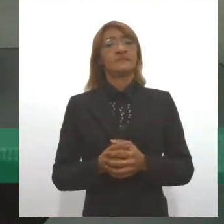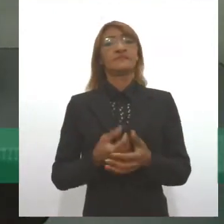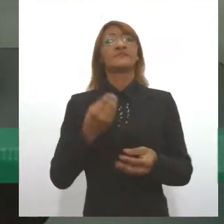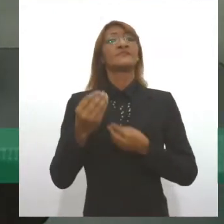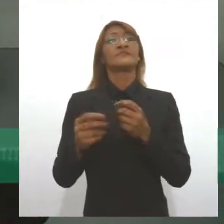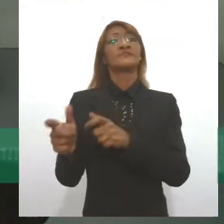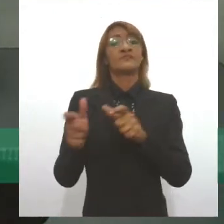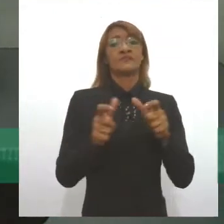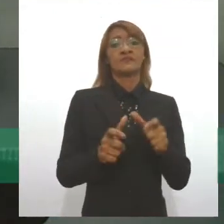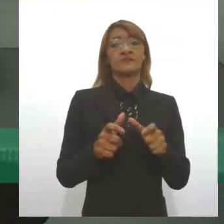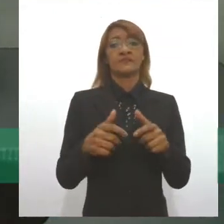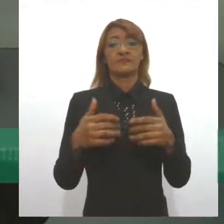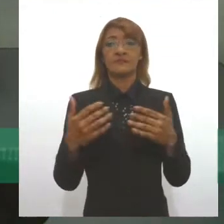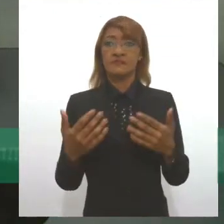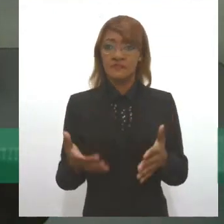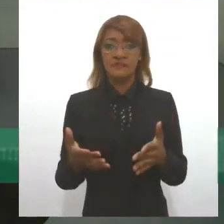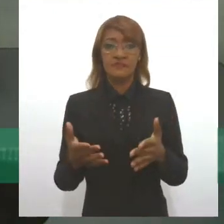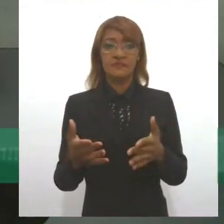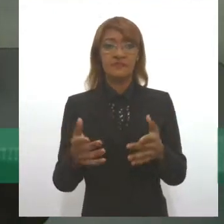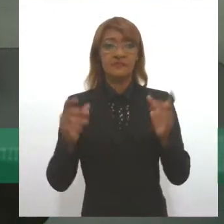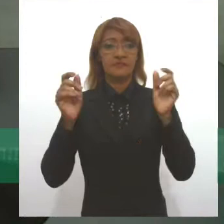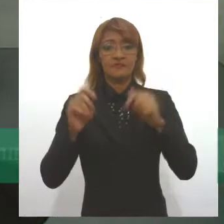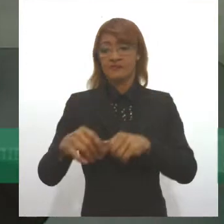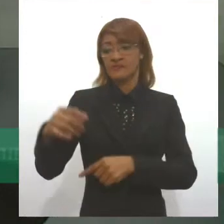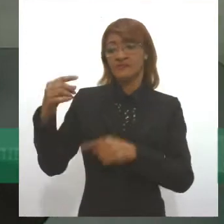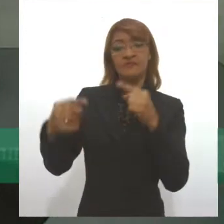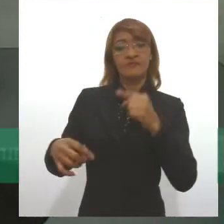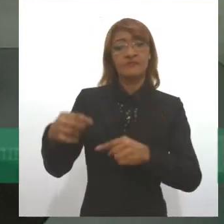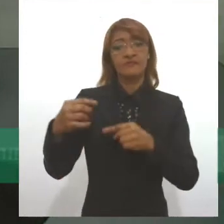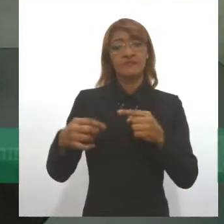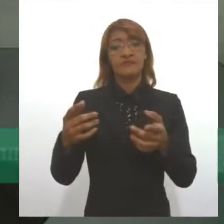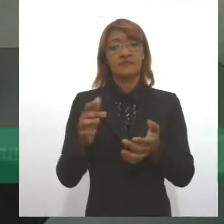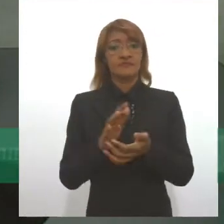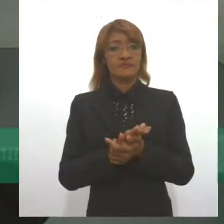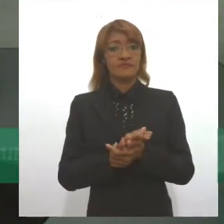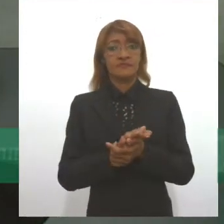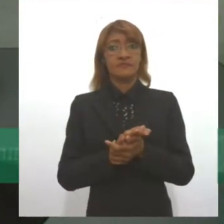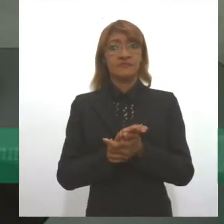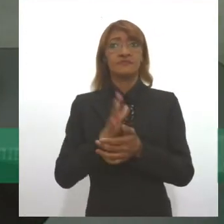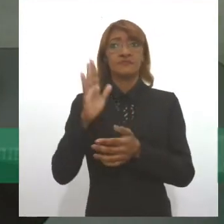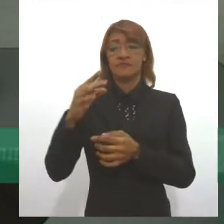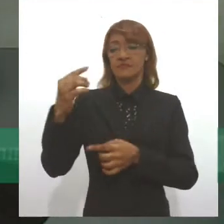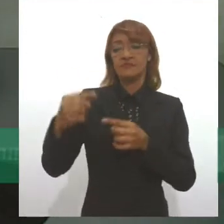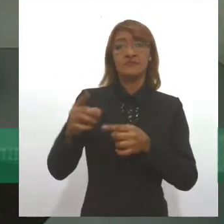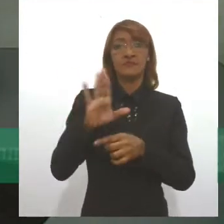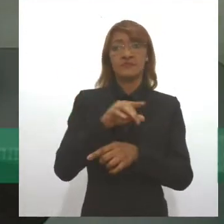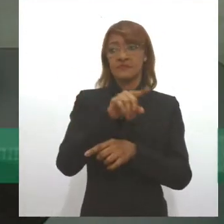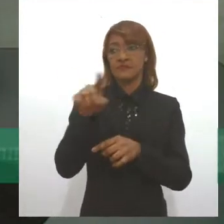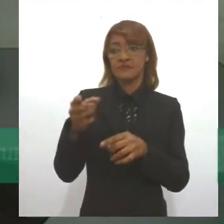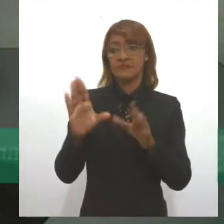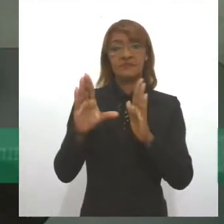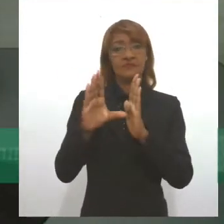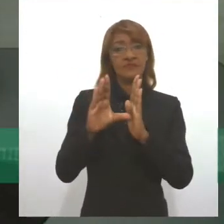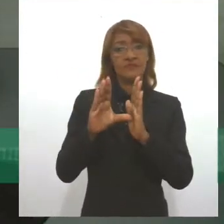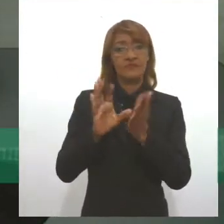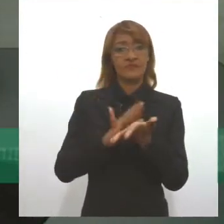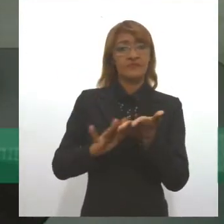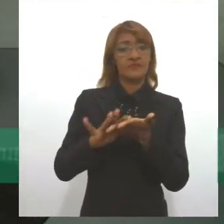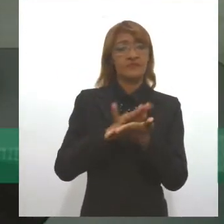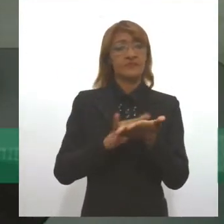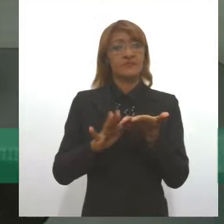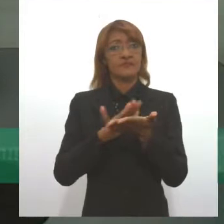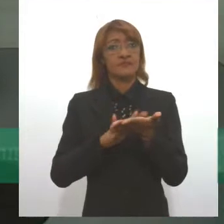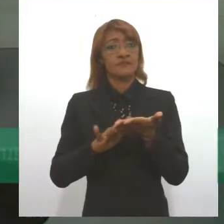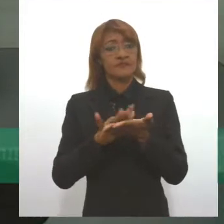e a partir daí formularmos políticas públicas em, evidentemente, diálogo com a comunidade cigana, que é a principal a ser